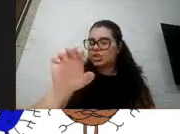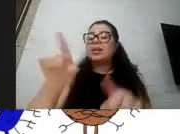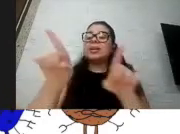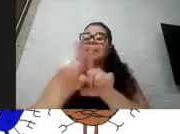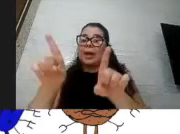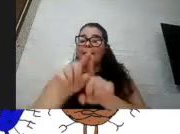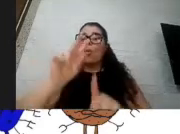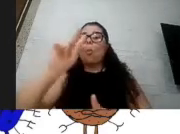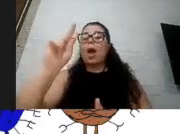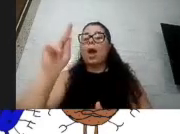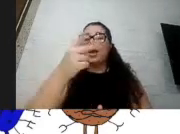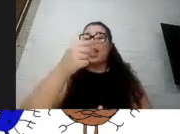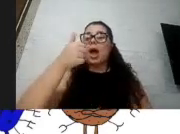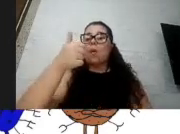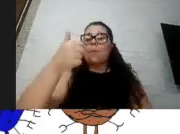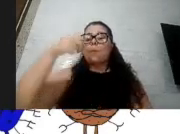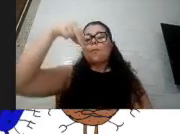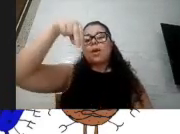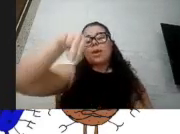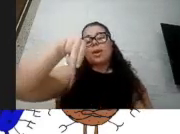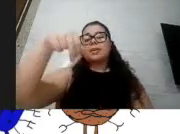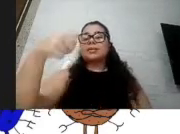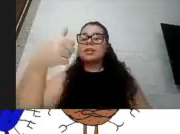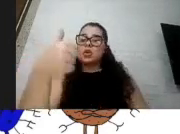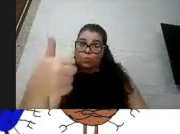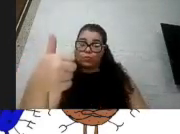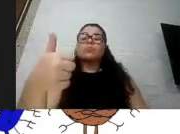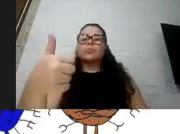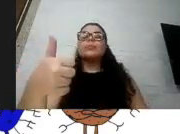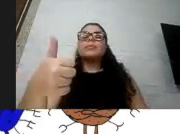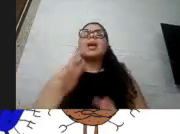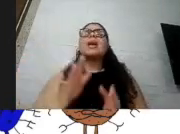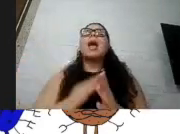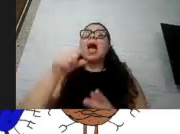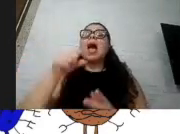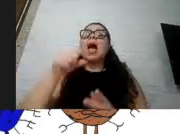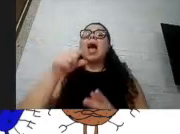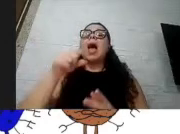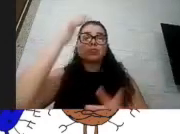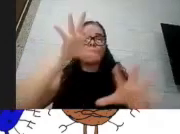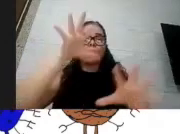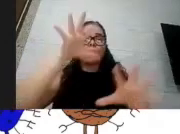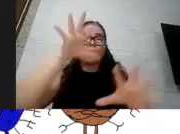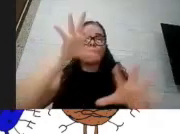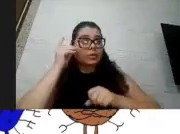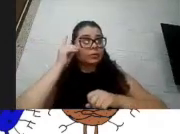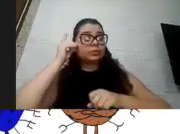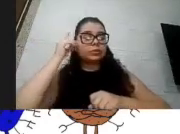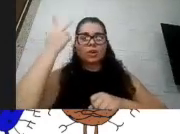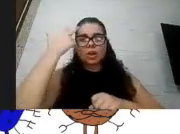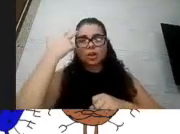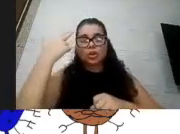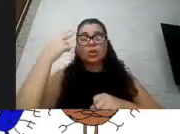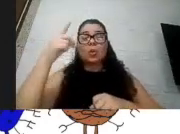de influenza, geralmente, quando acomete as pessoas com síndrome de Down, é muito comum terem quadros